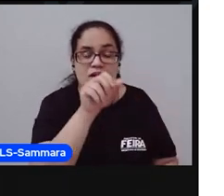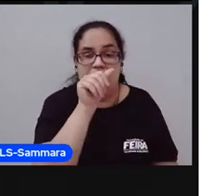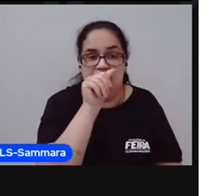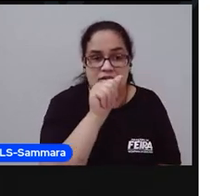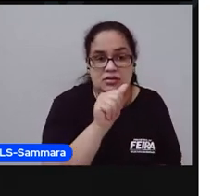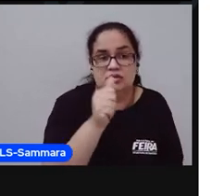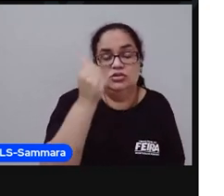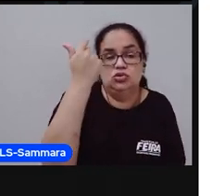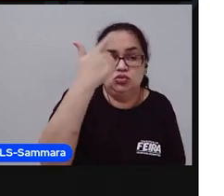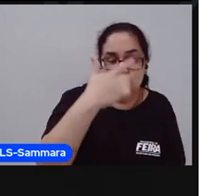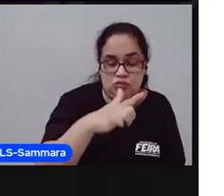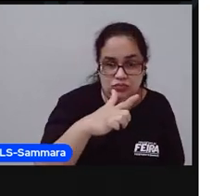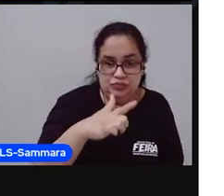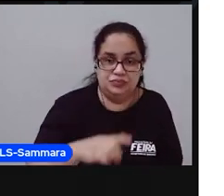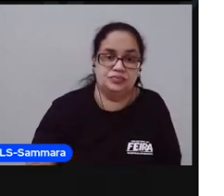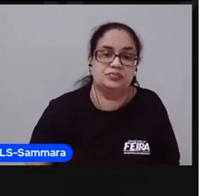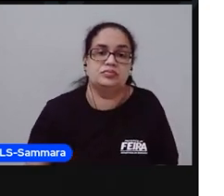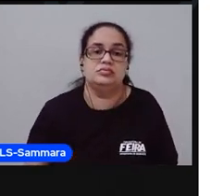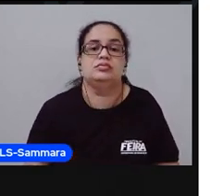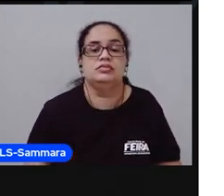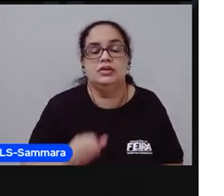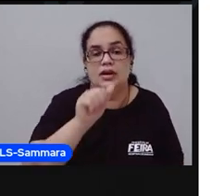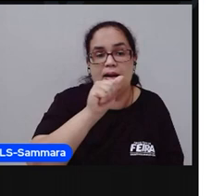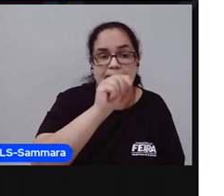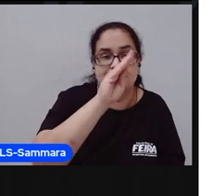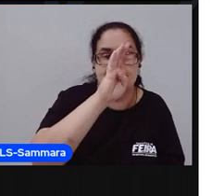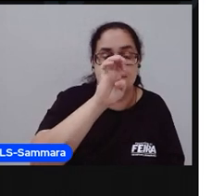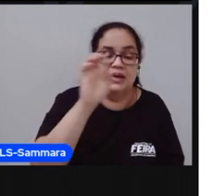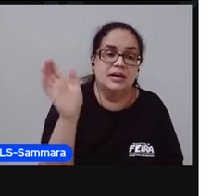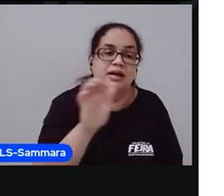A também. Abelha.